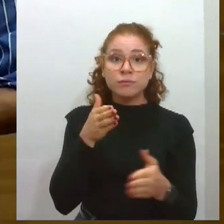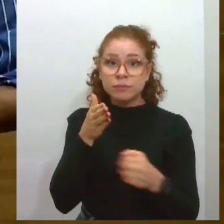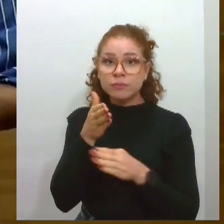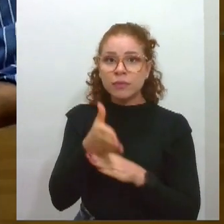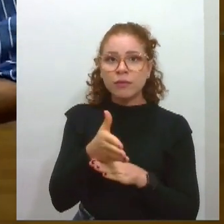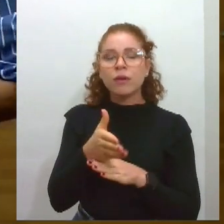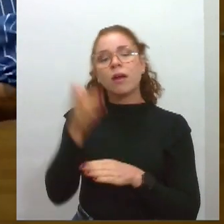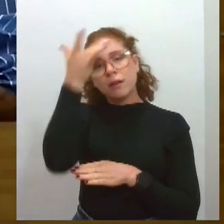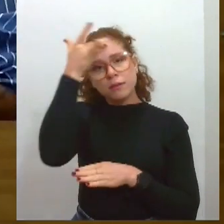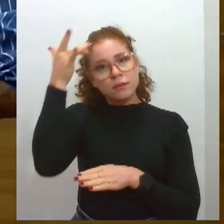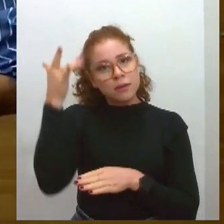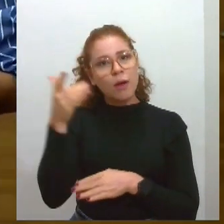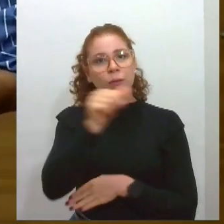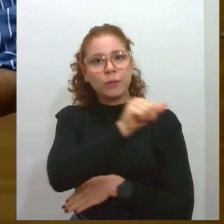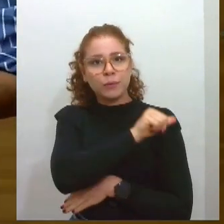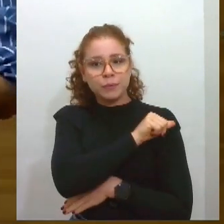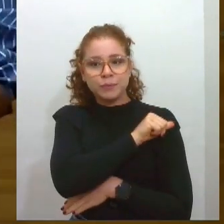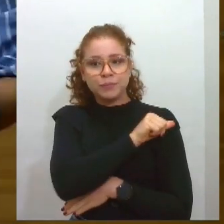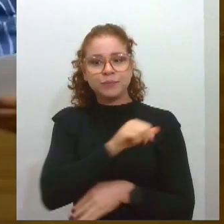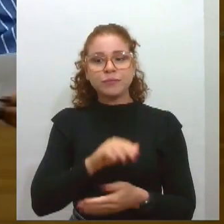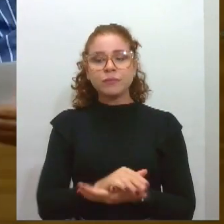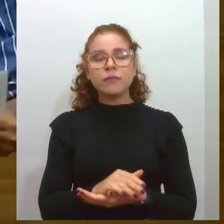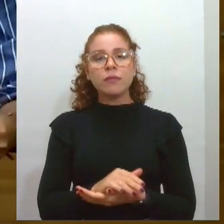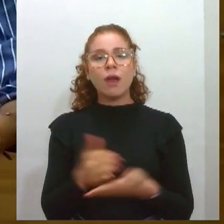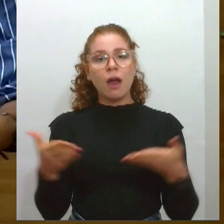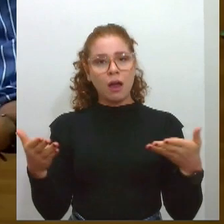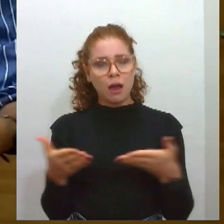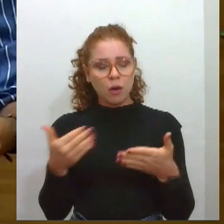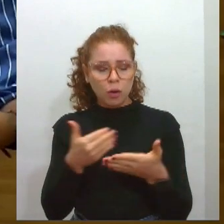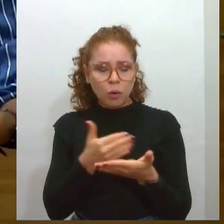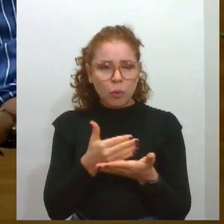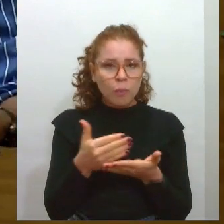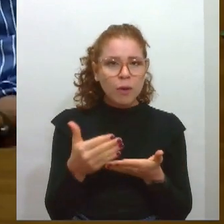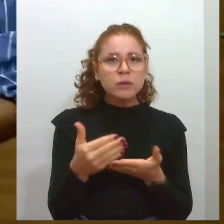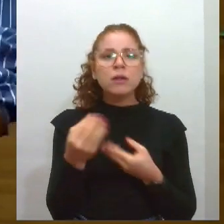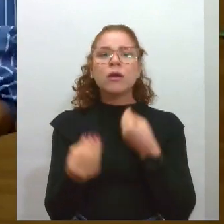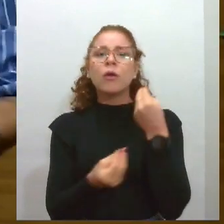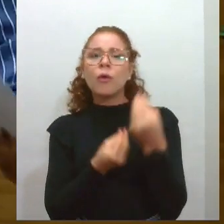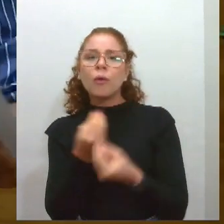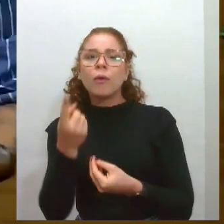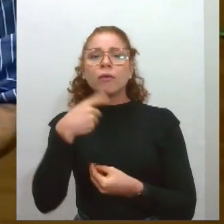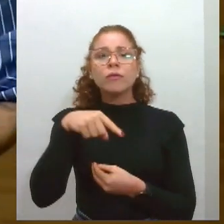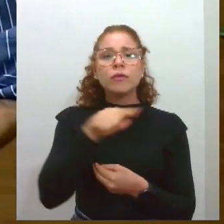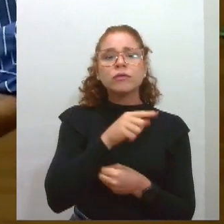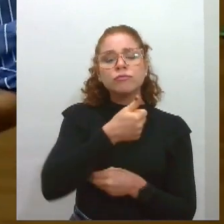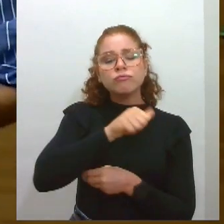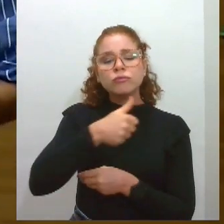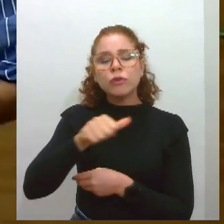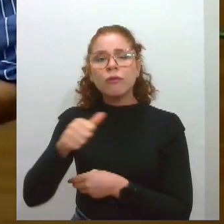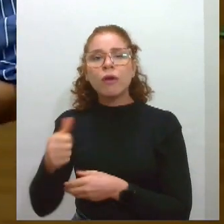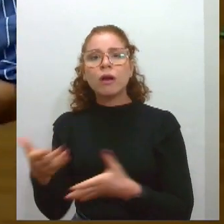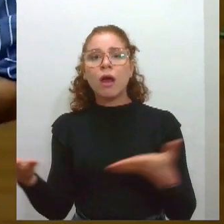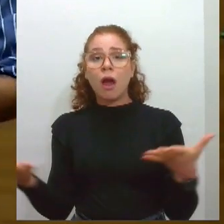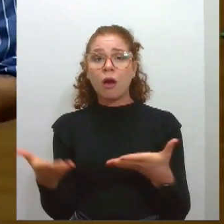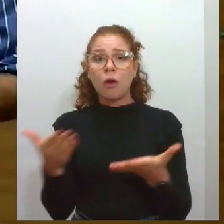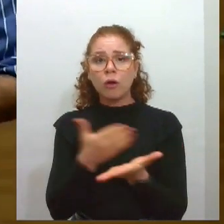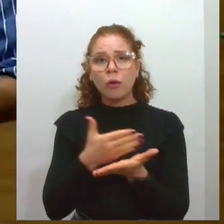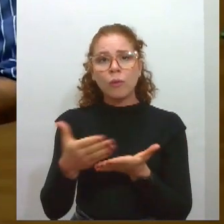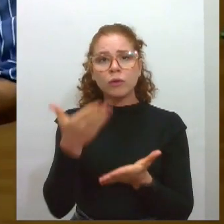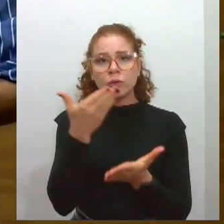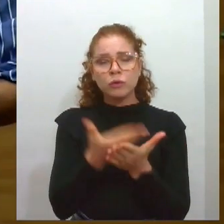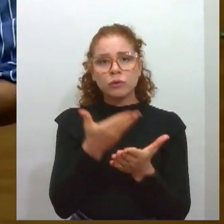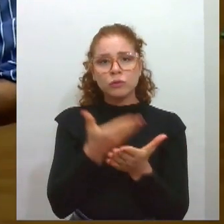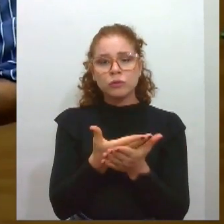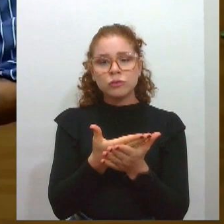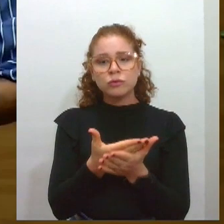estudantes. Como ainda está na fase inicial, como é que está fazendo esse mapeamento desses estudantes? As aulas começaram recente, né? Isso. que nós fazemos?